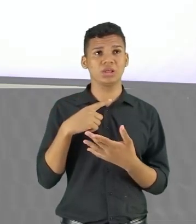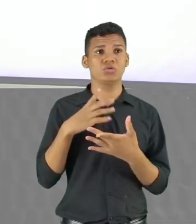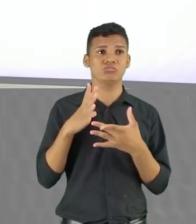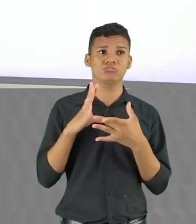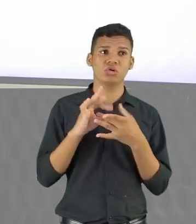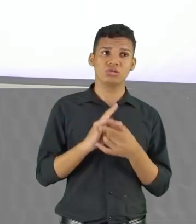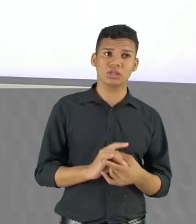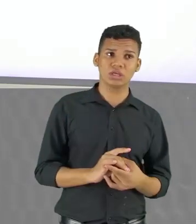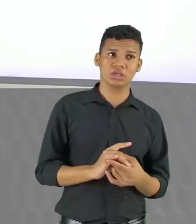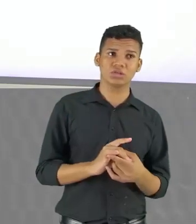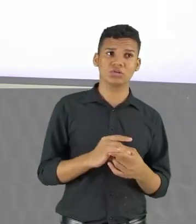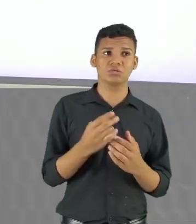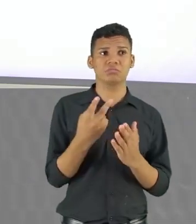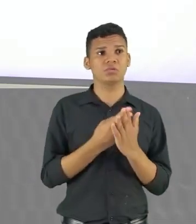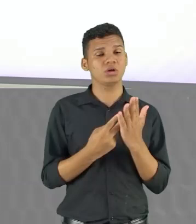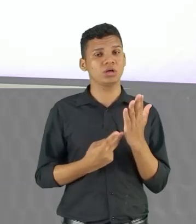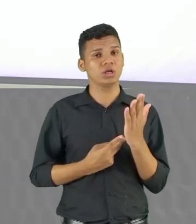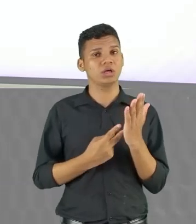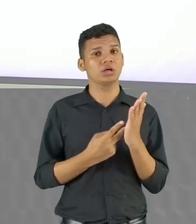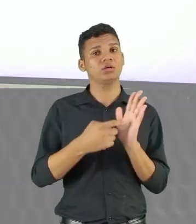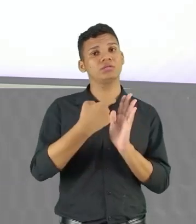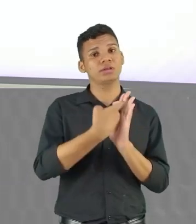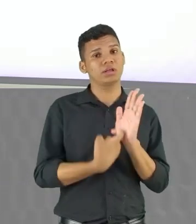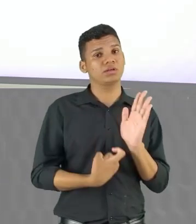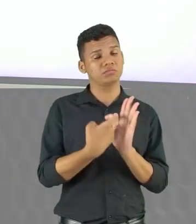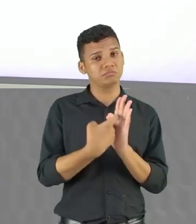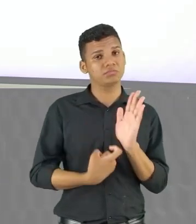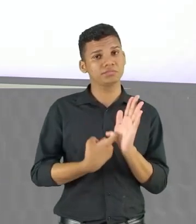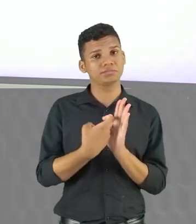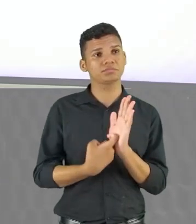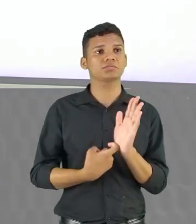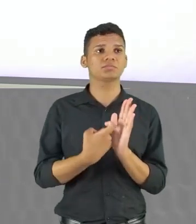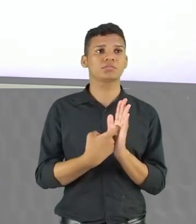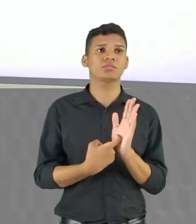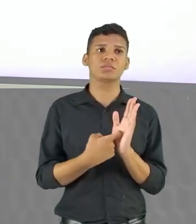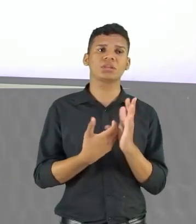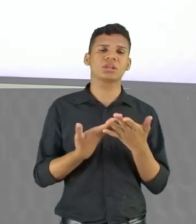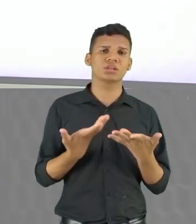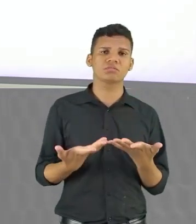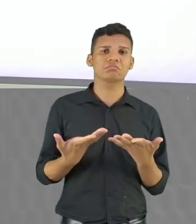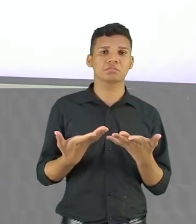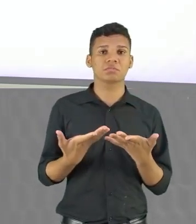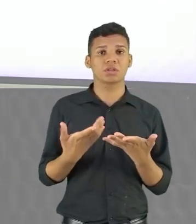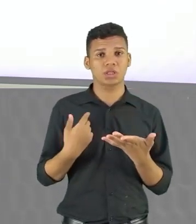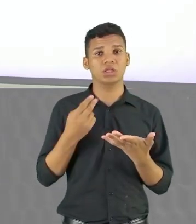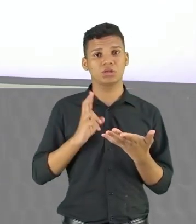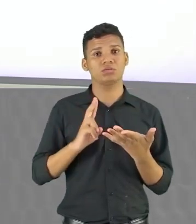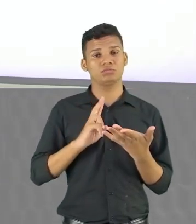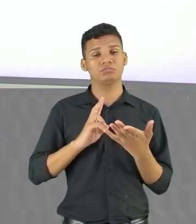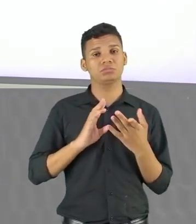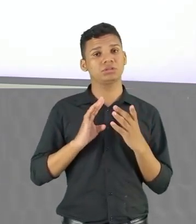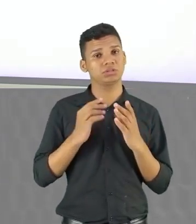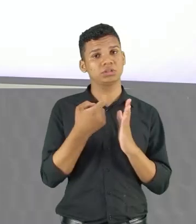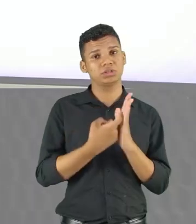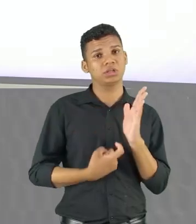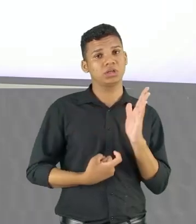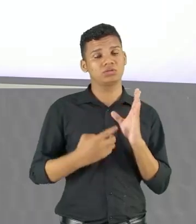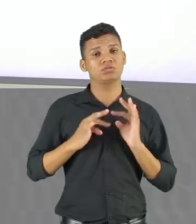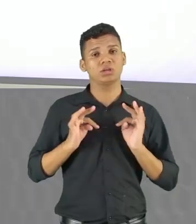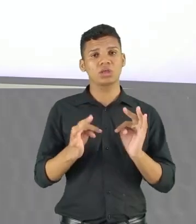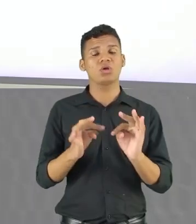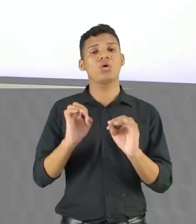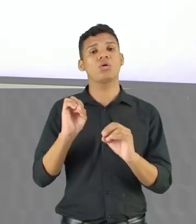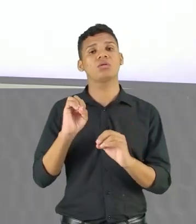relação de uma perspectiva de texto poético e, por outro lado, uma perspectiva com textos fazendo uso de textos técnicos. Ou